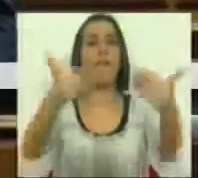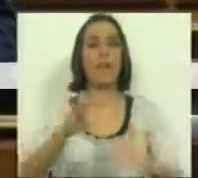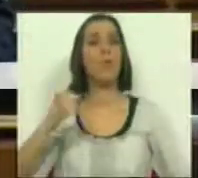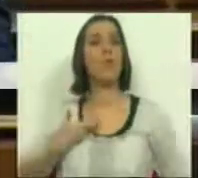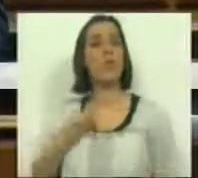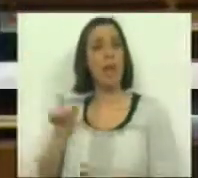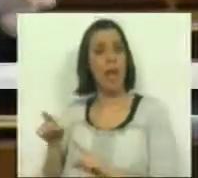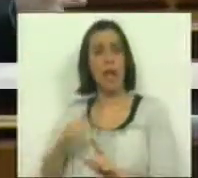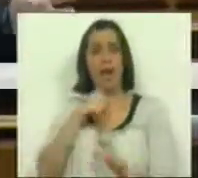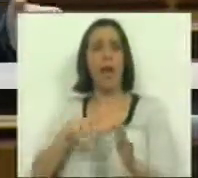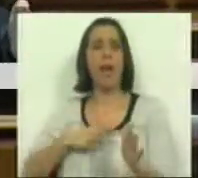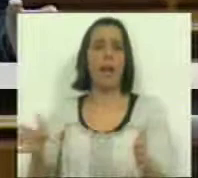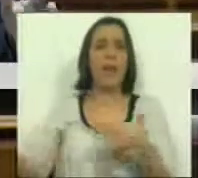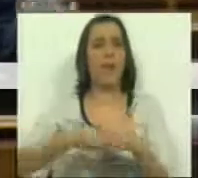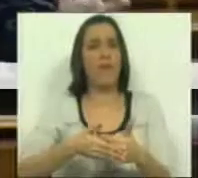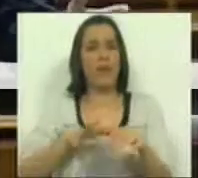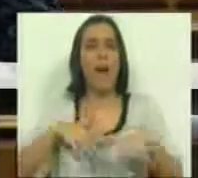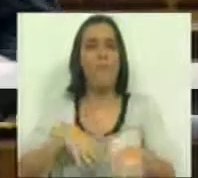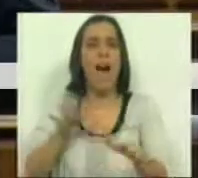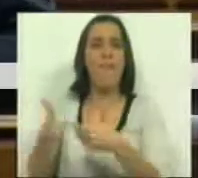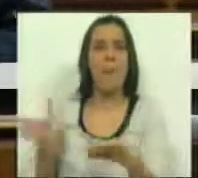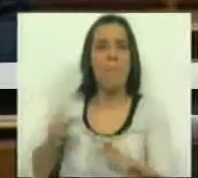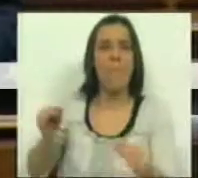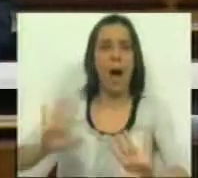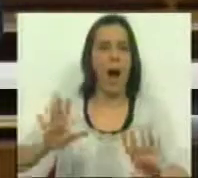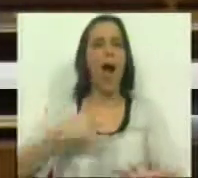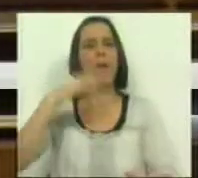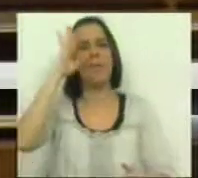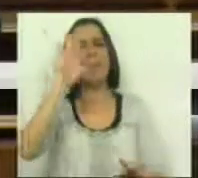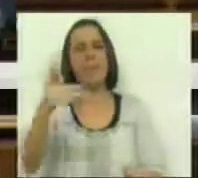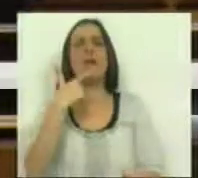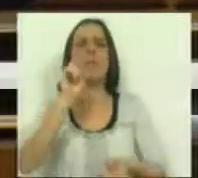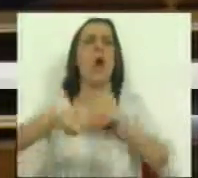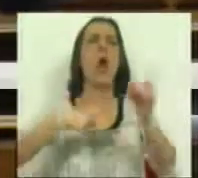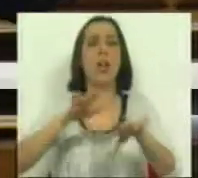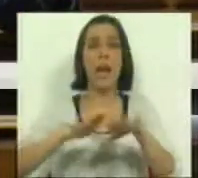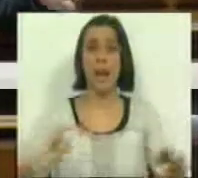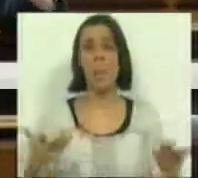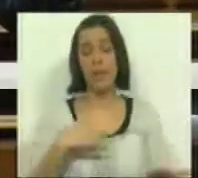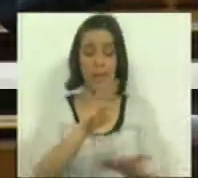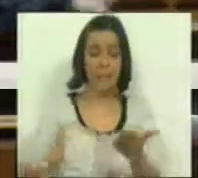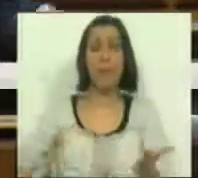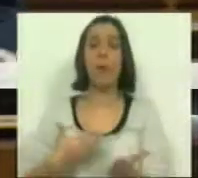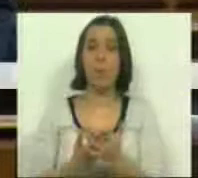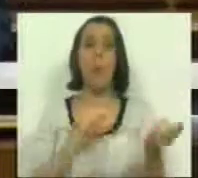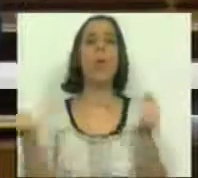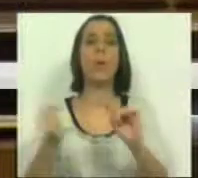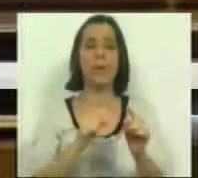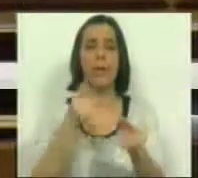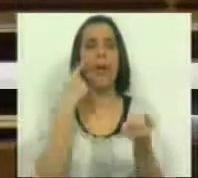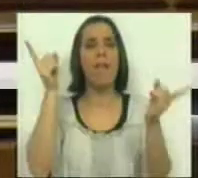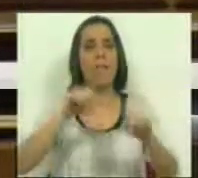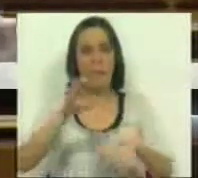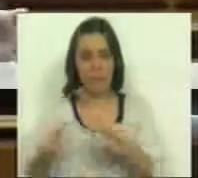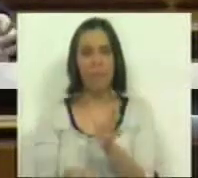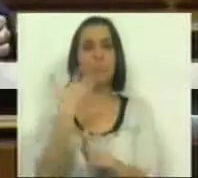CDS deliberadamente queres fechar a marcha, nós já percebemos bem que está em cima da mesa. Propõem um debate para refundar